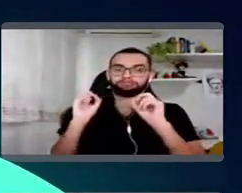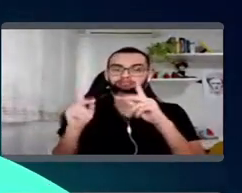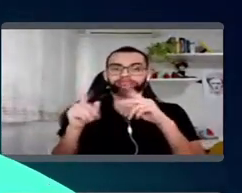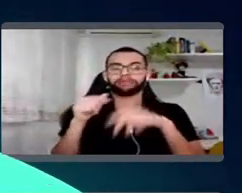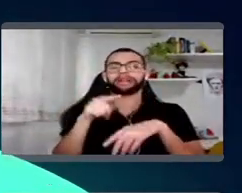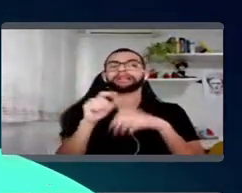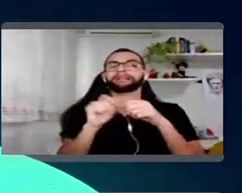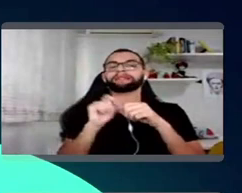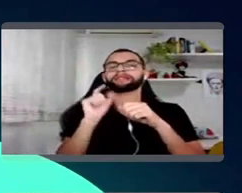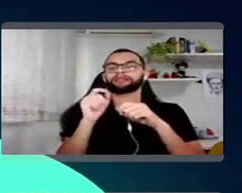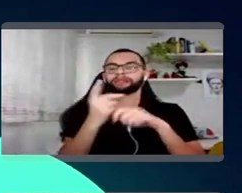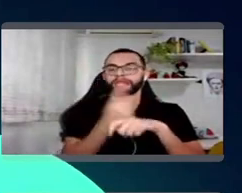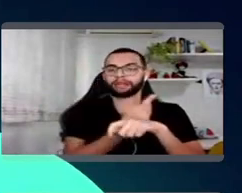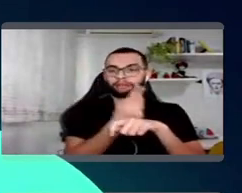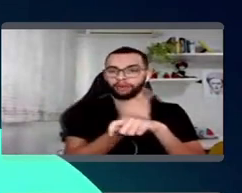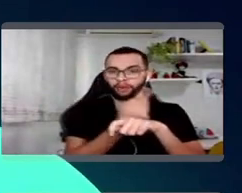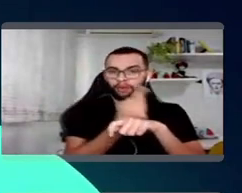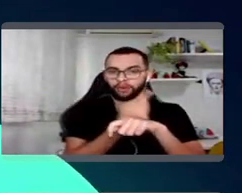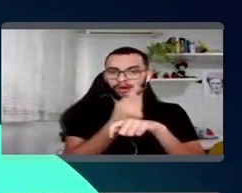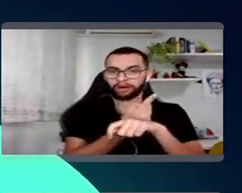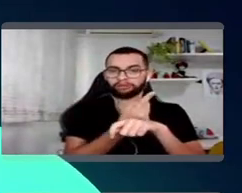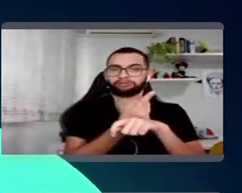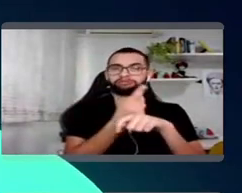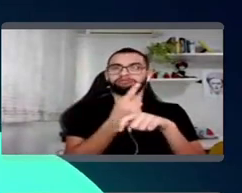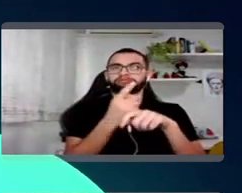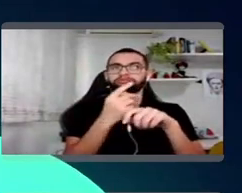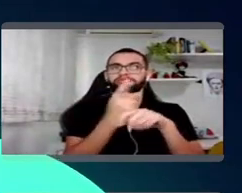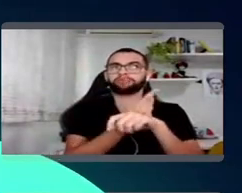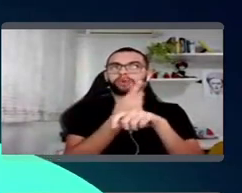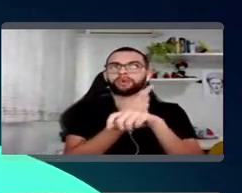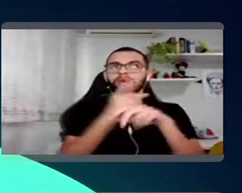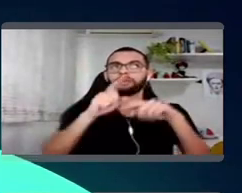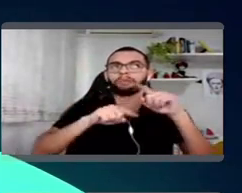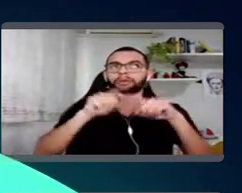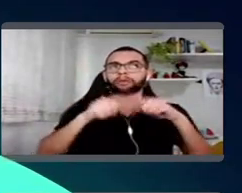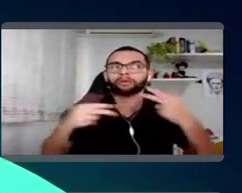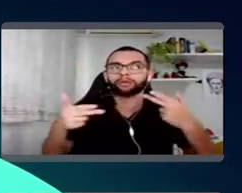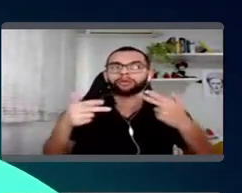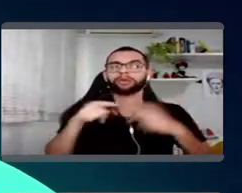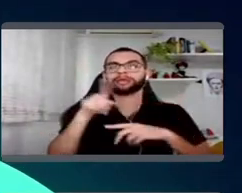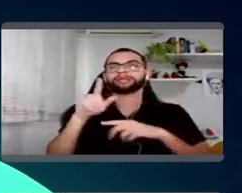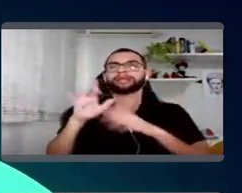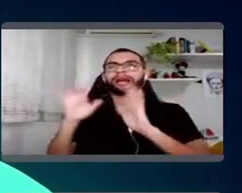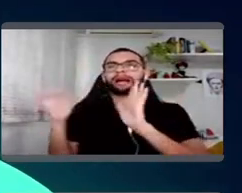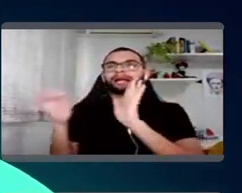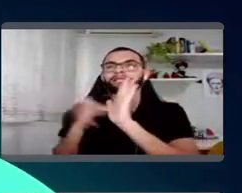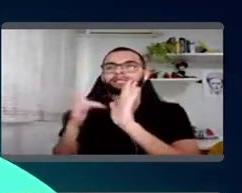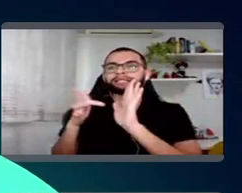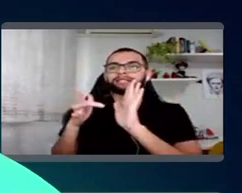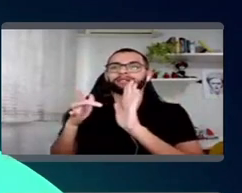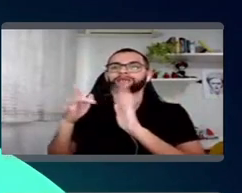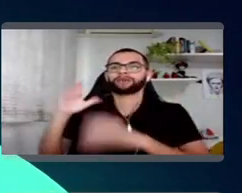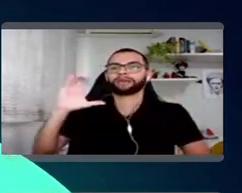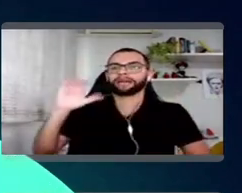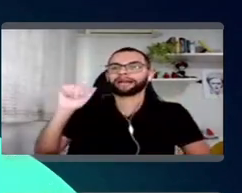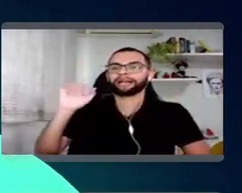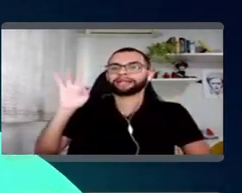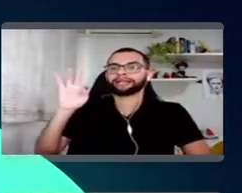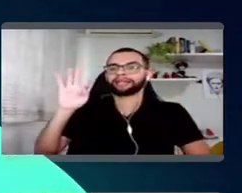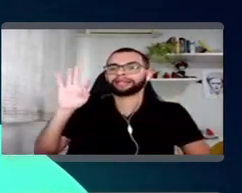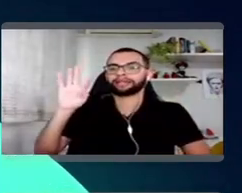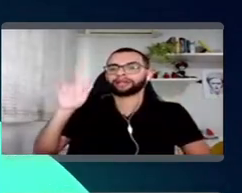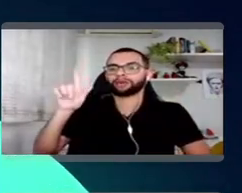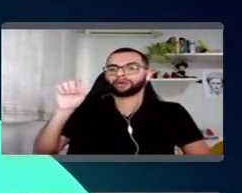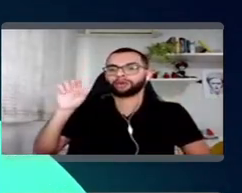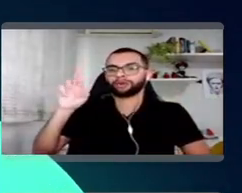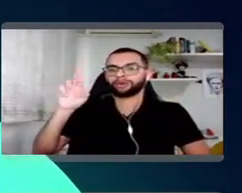Ele está buscando um produto na busca? Ele está acessando uma página de categoria, por exemplo? Ele